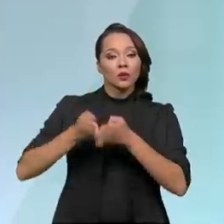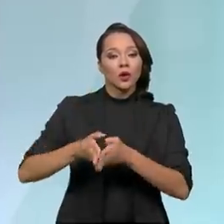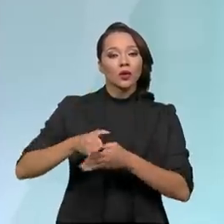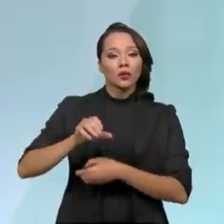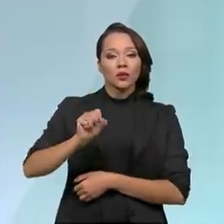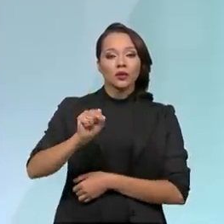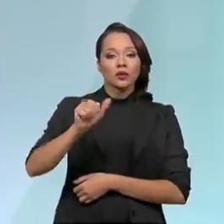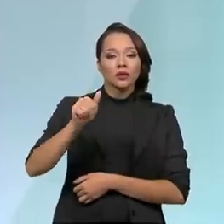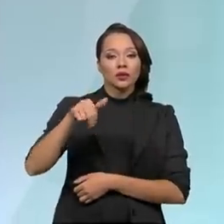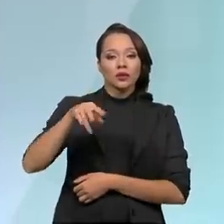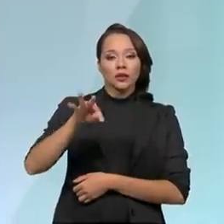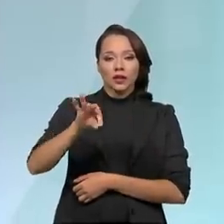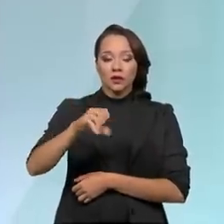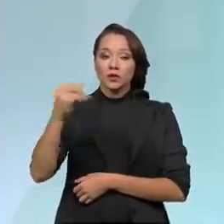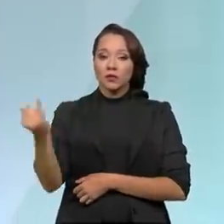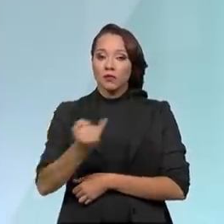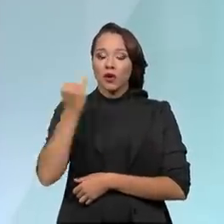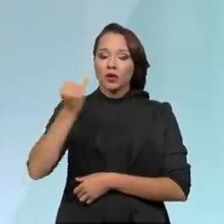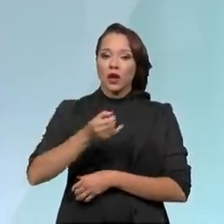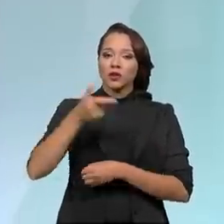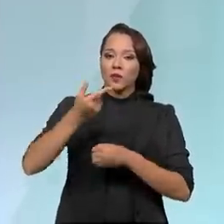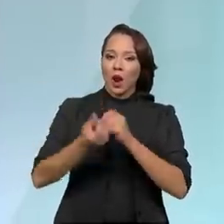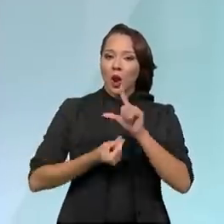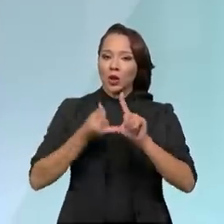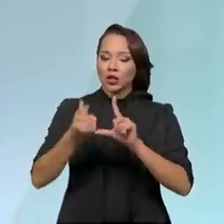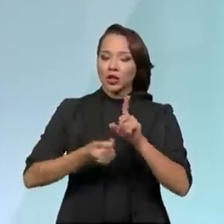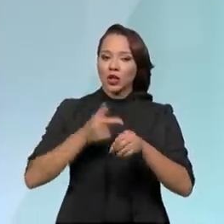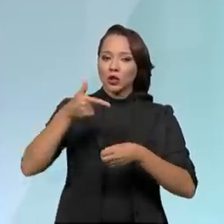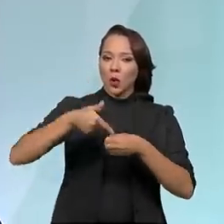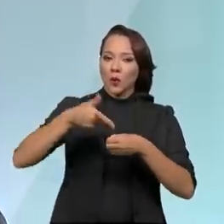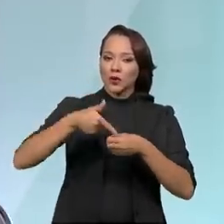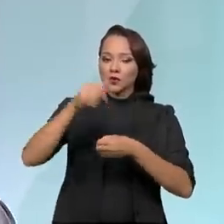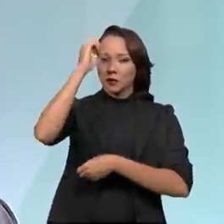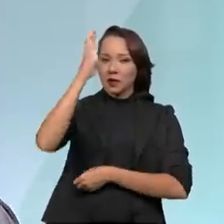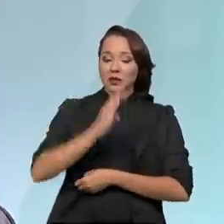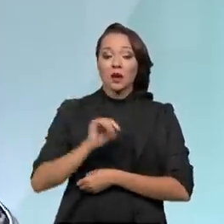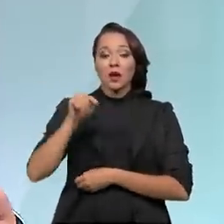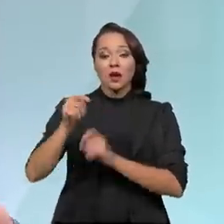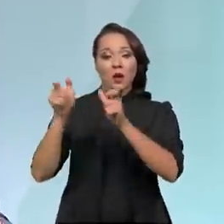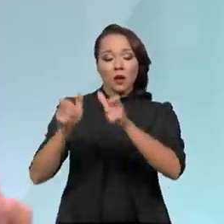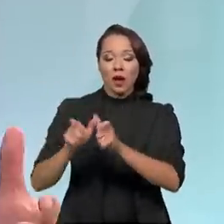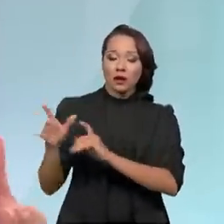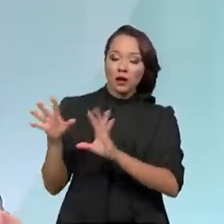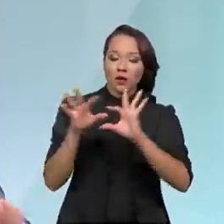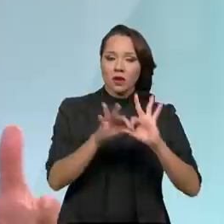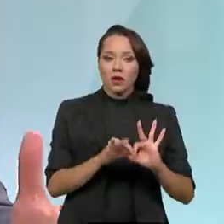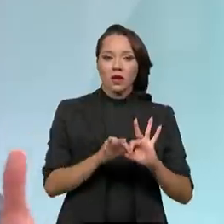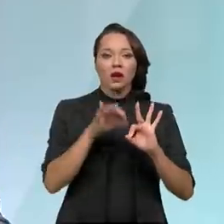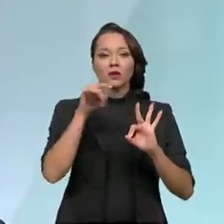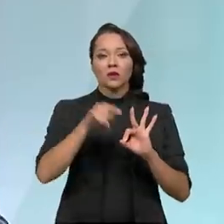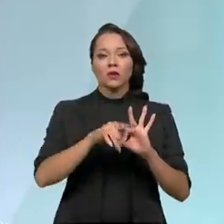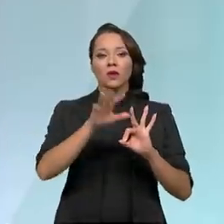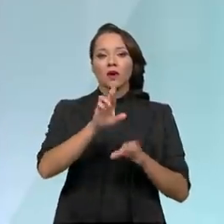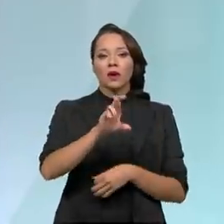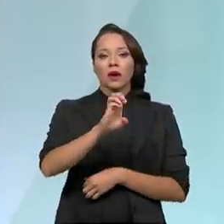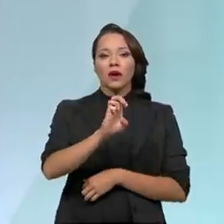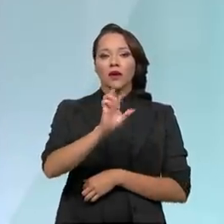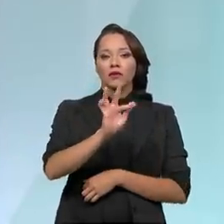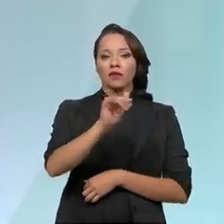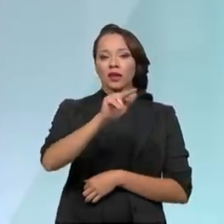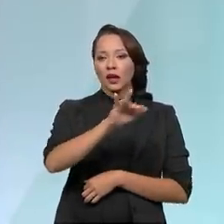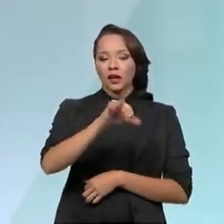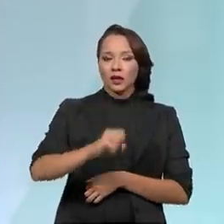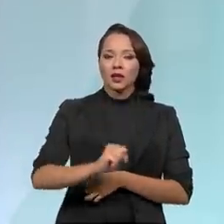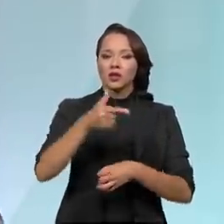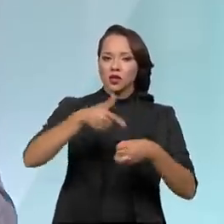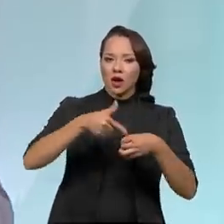fundamental para a logística de combustíveis no Brasil, porque é um terminal que está conectado com refinarias, é um